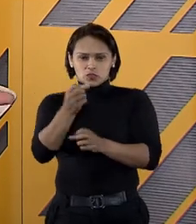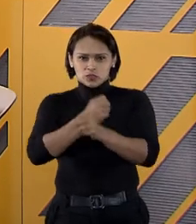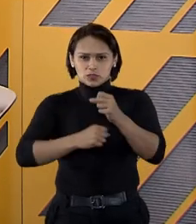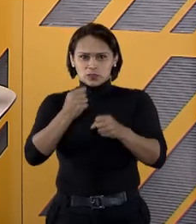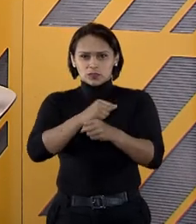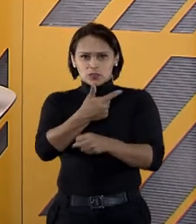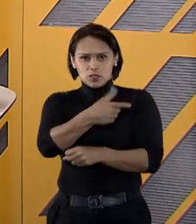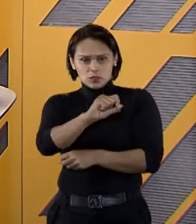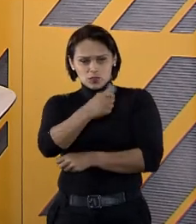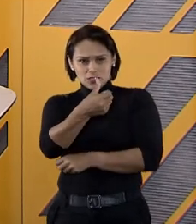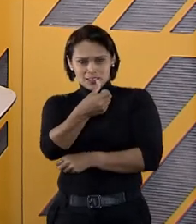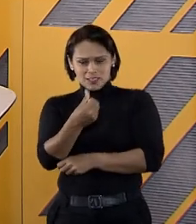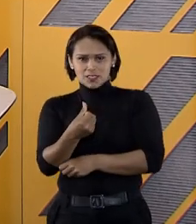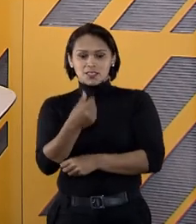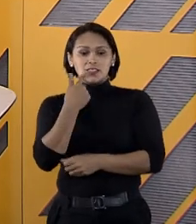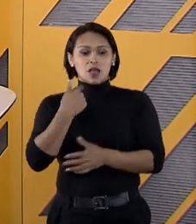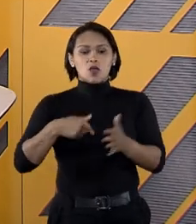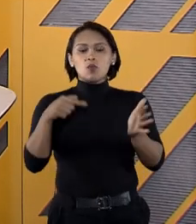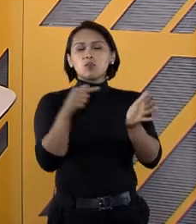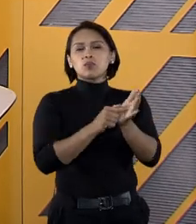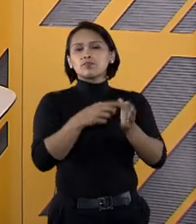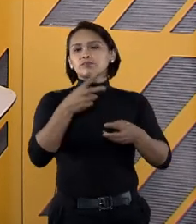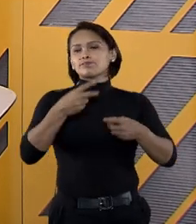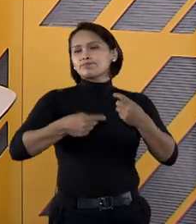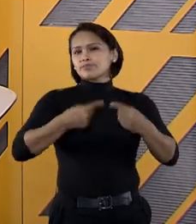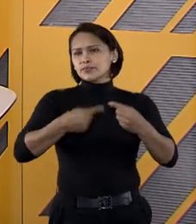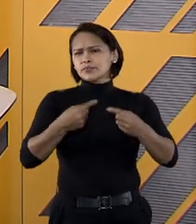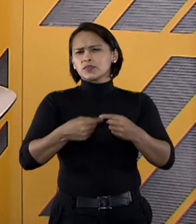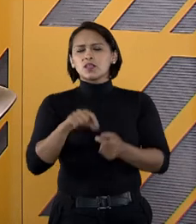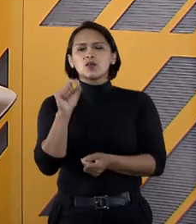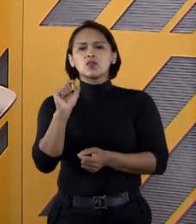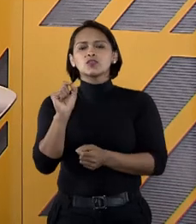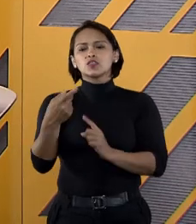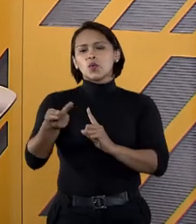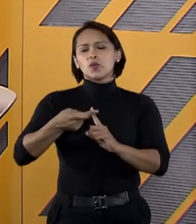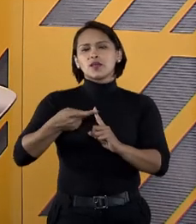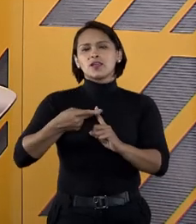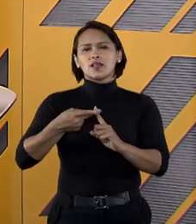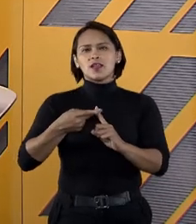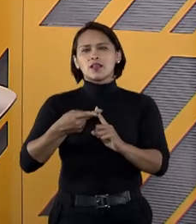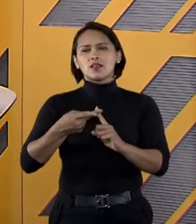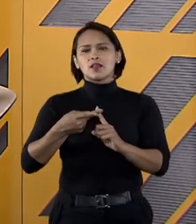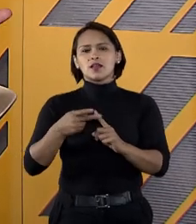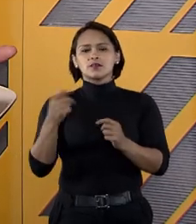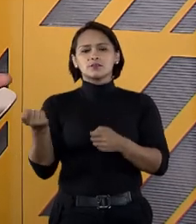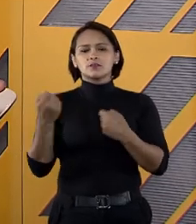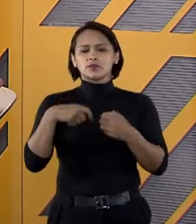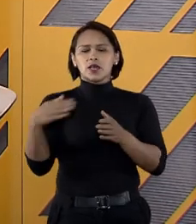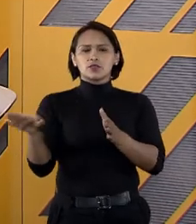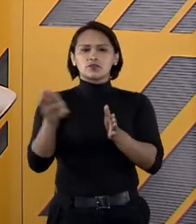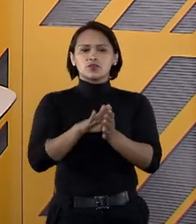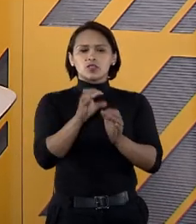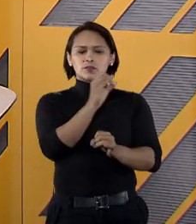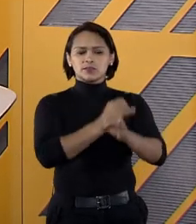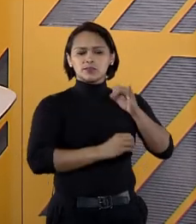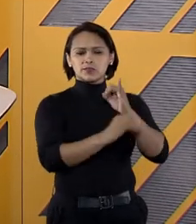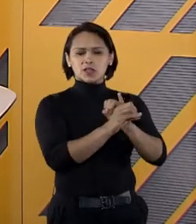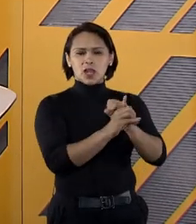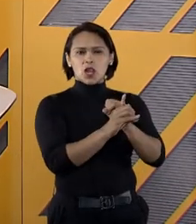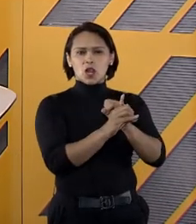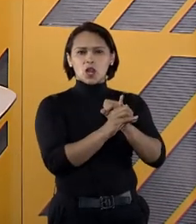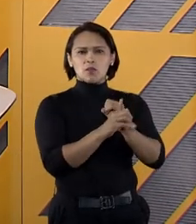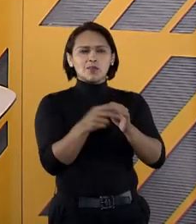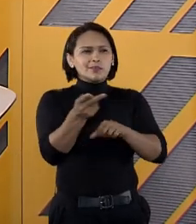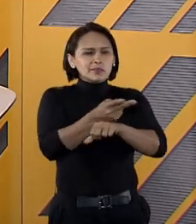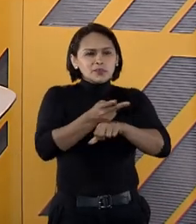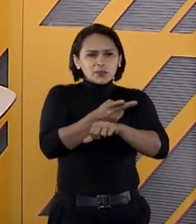em 2016. O ponto da discussão era para saber se, caso o cliente tenha sido levado à loja virtual por meio de um